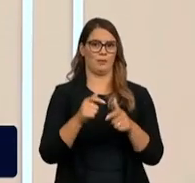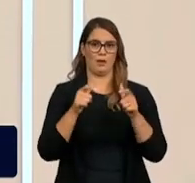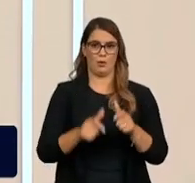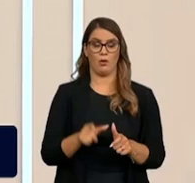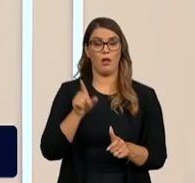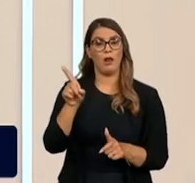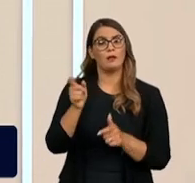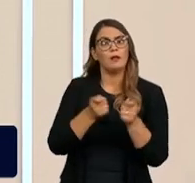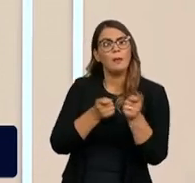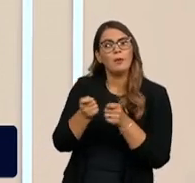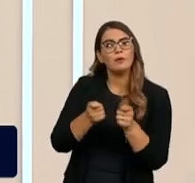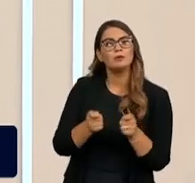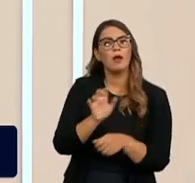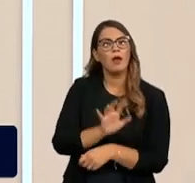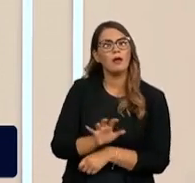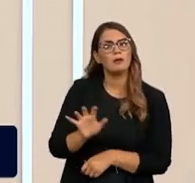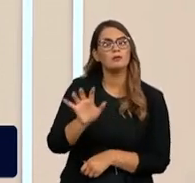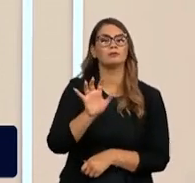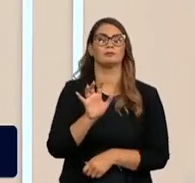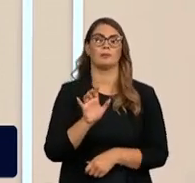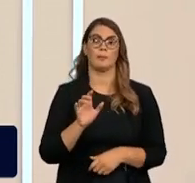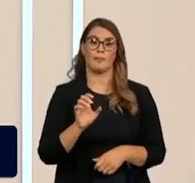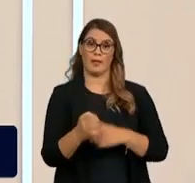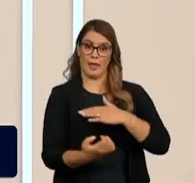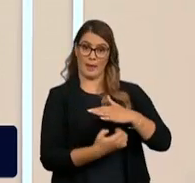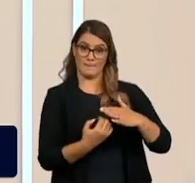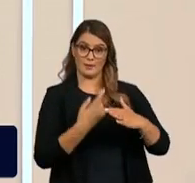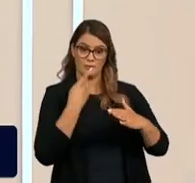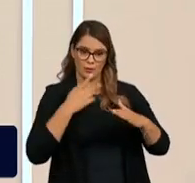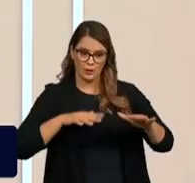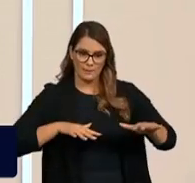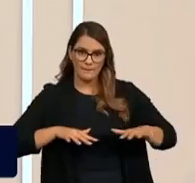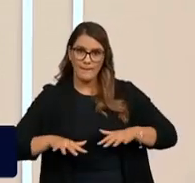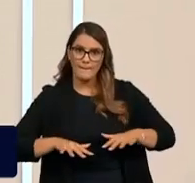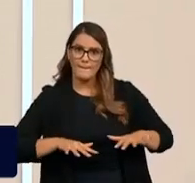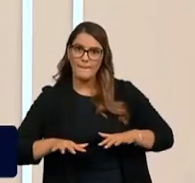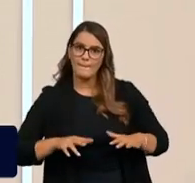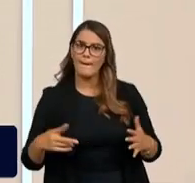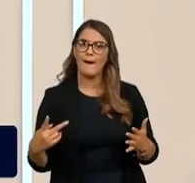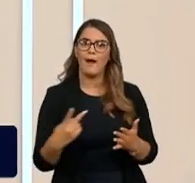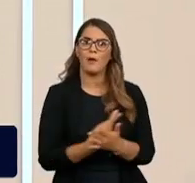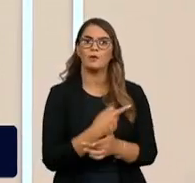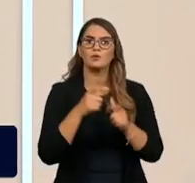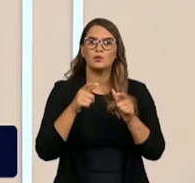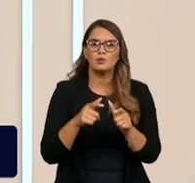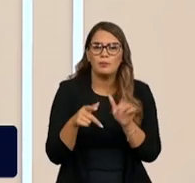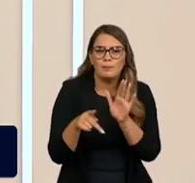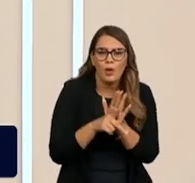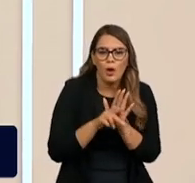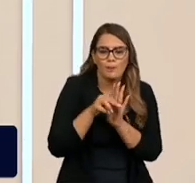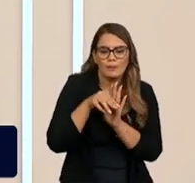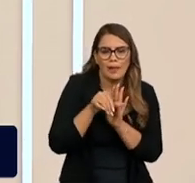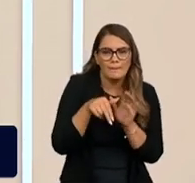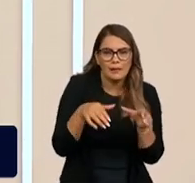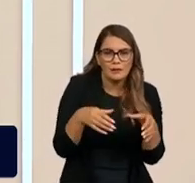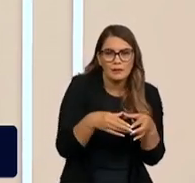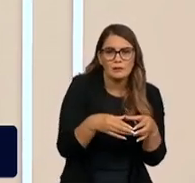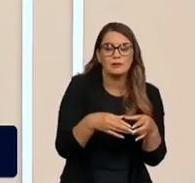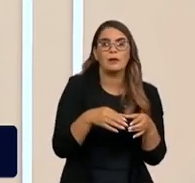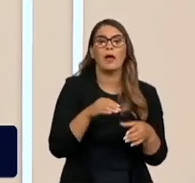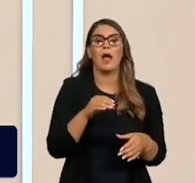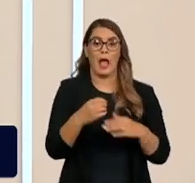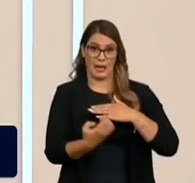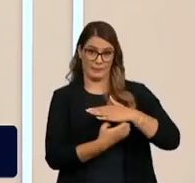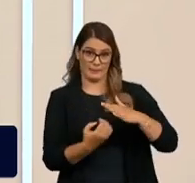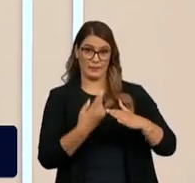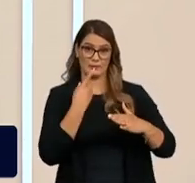e que está monitorando a região. De acordo com a empresa, os tremores aconteceram em um local específico da mina. A Braskem